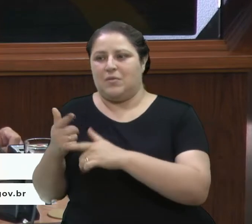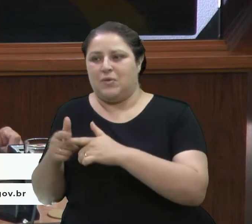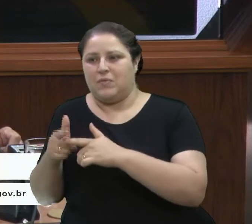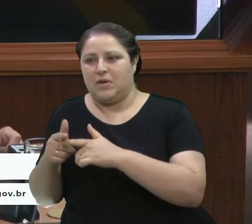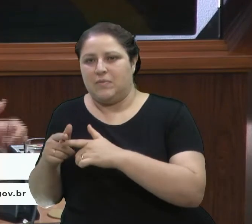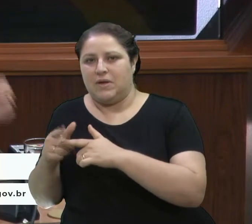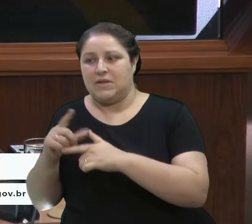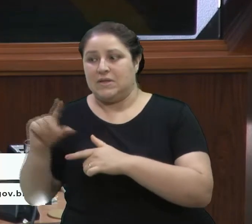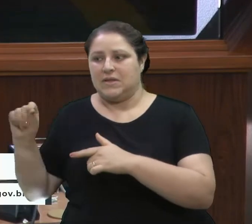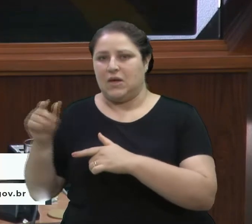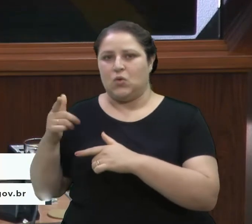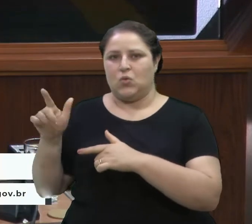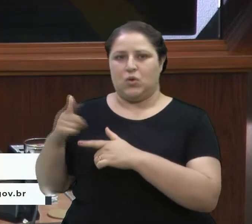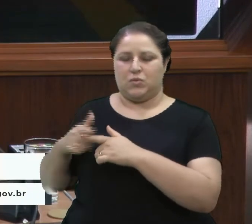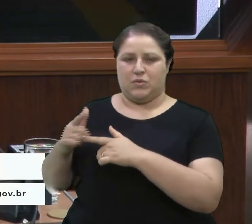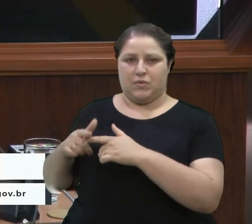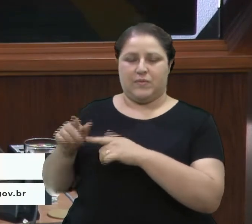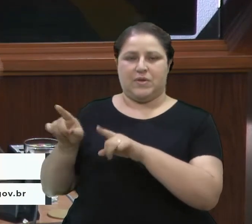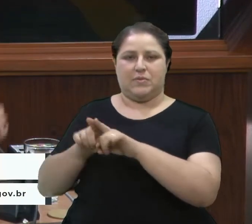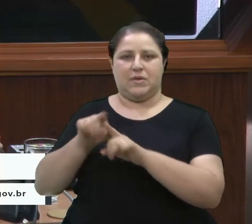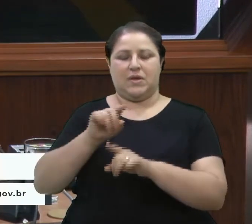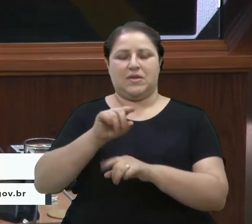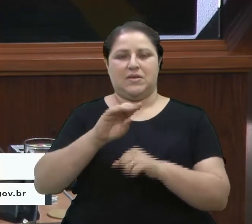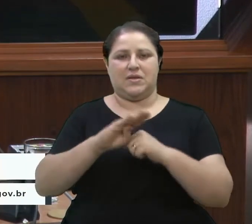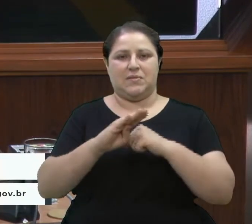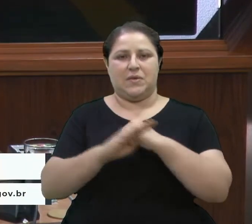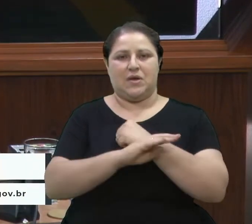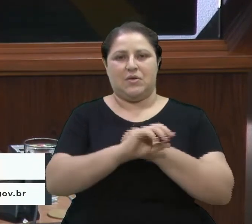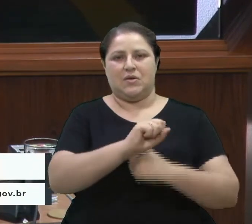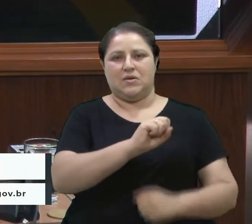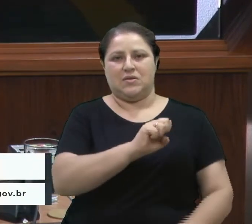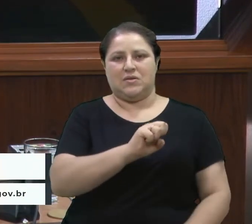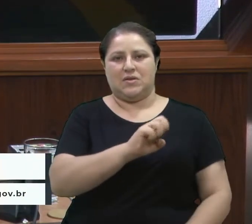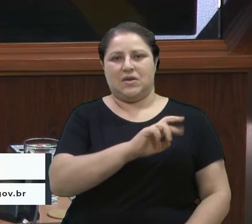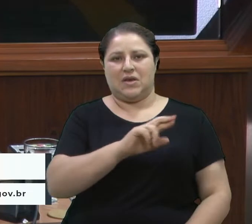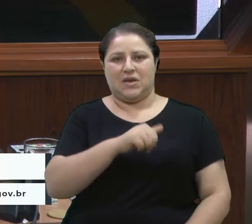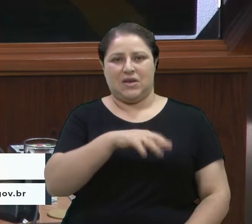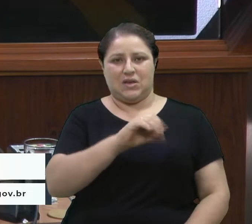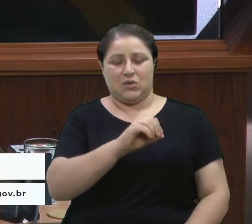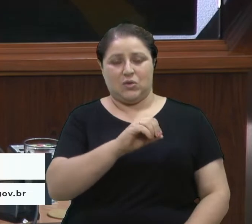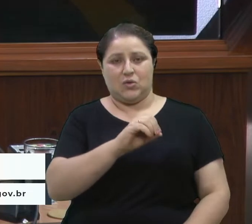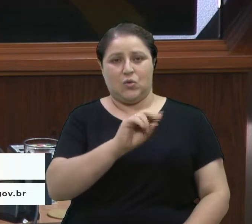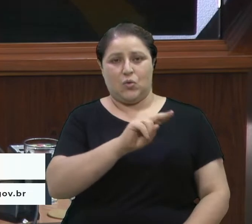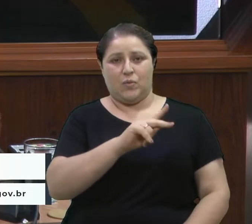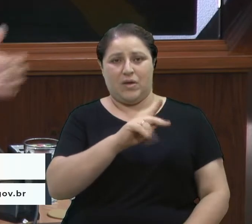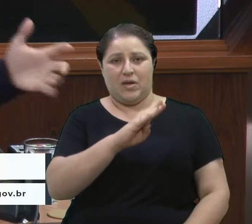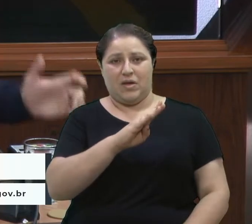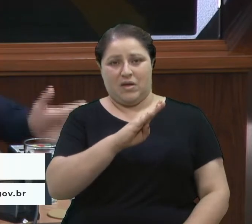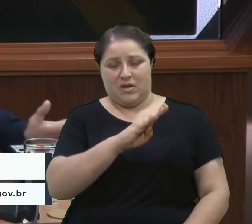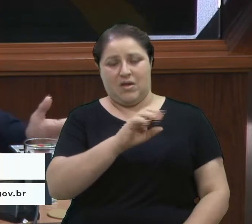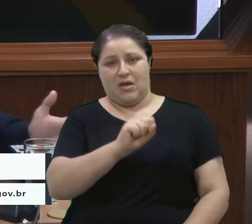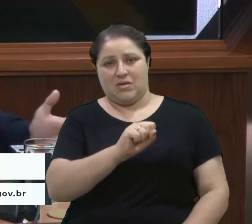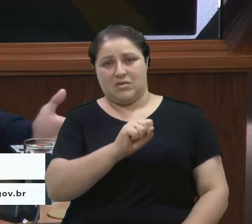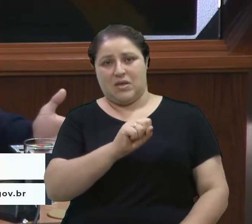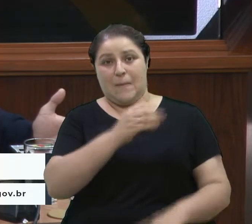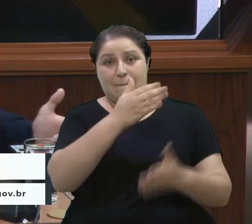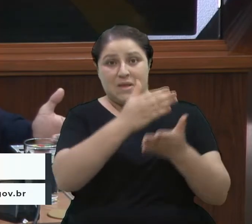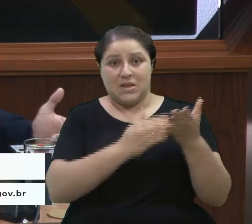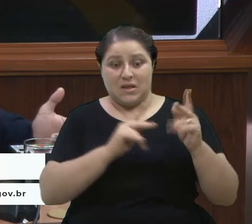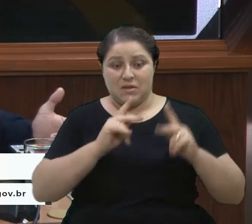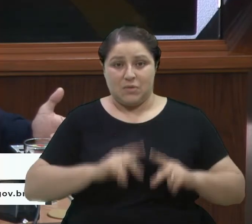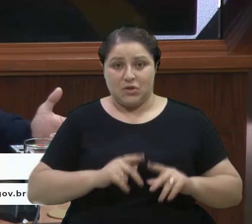com o outro. Inclusive, na UPS Parcerano, ontem a metade foi embora, porque não tinha condições de atendimento.